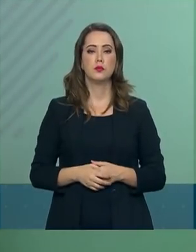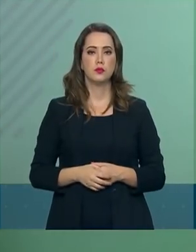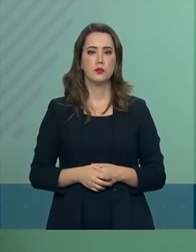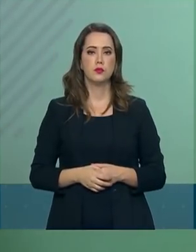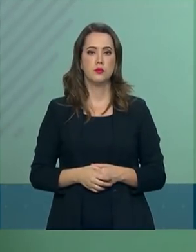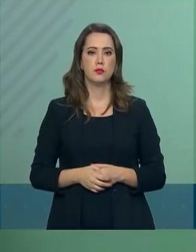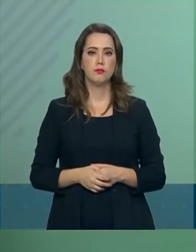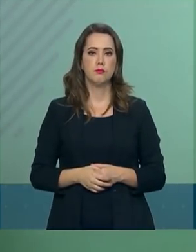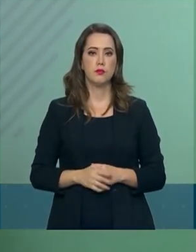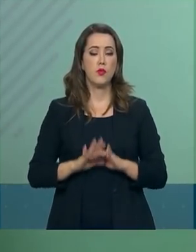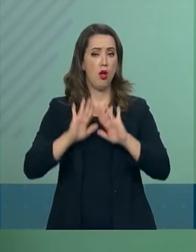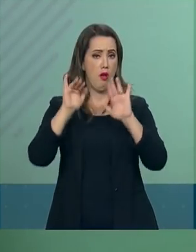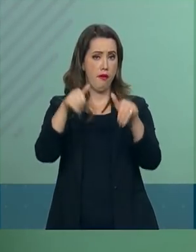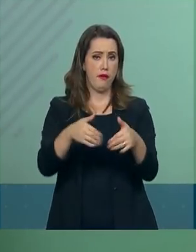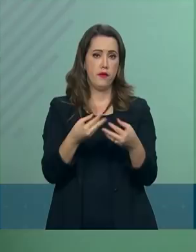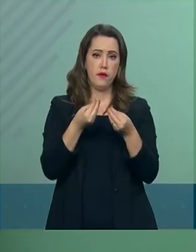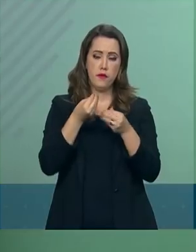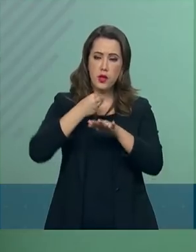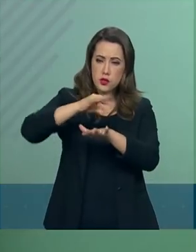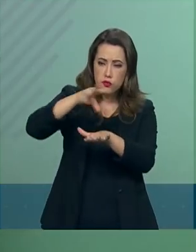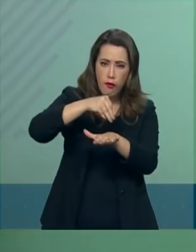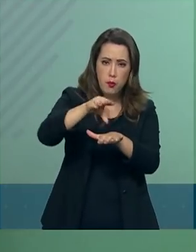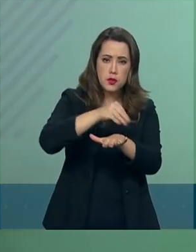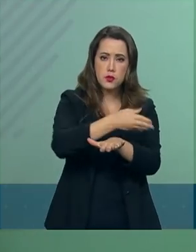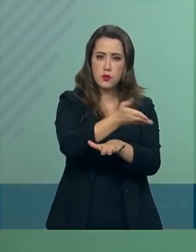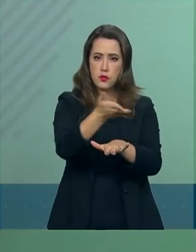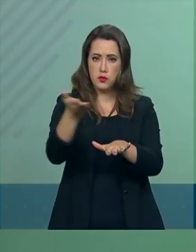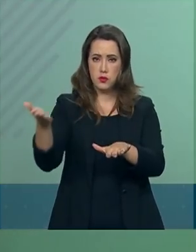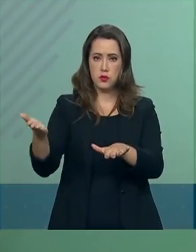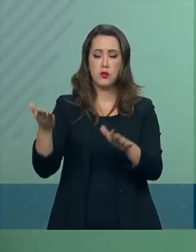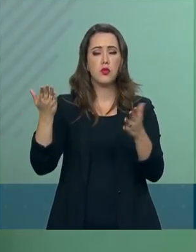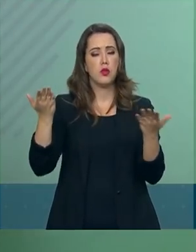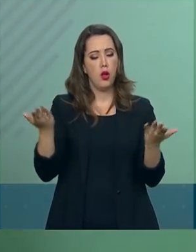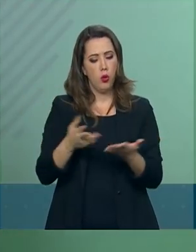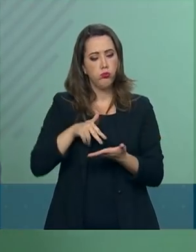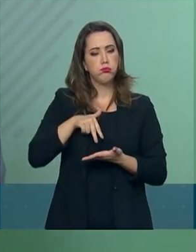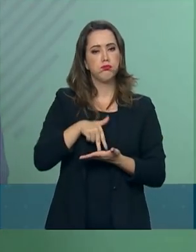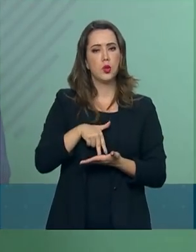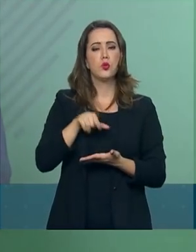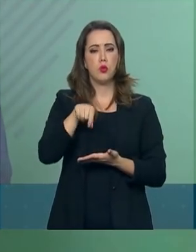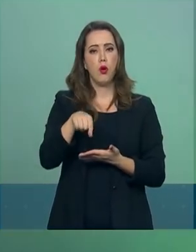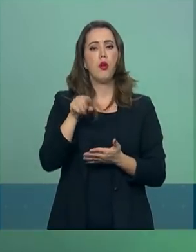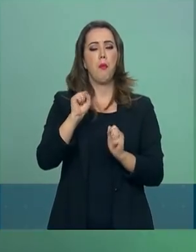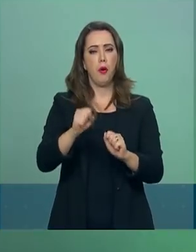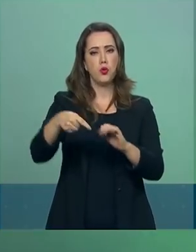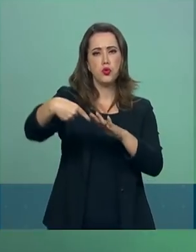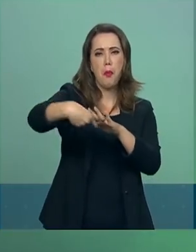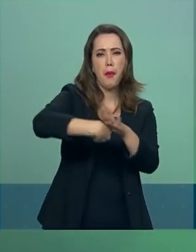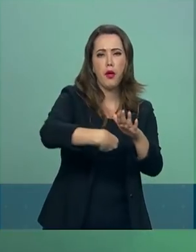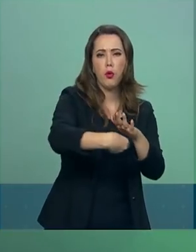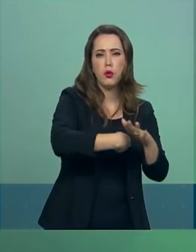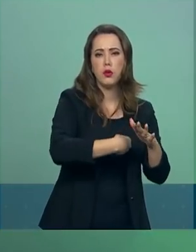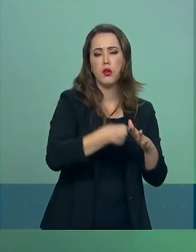fim dessas informações, eu me coloco à disposição e aqueles